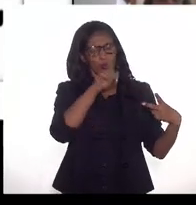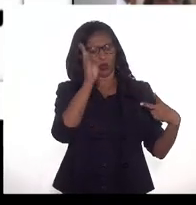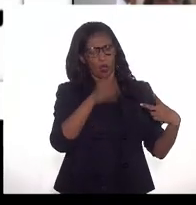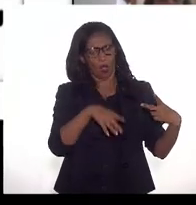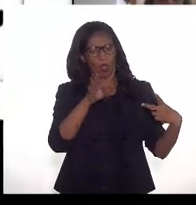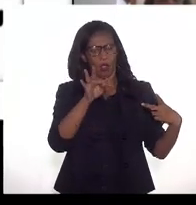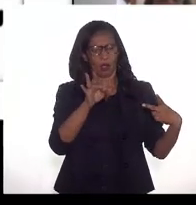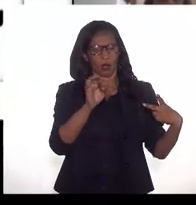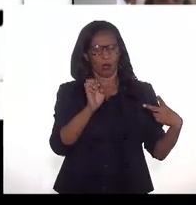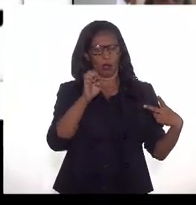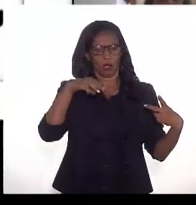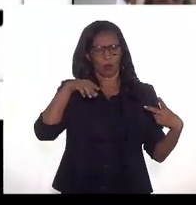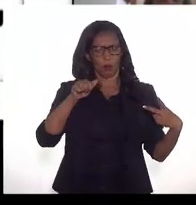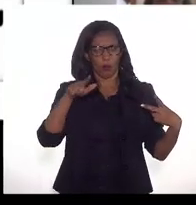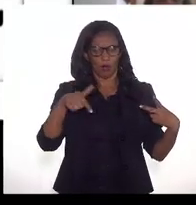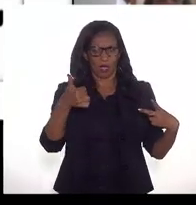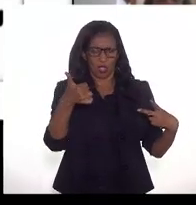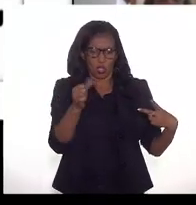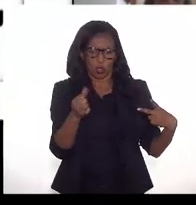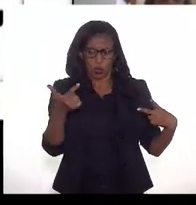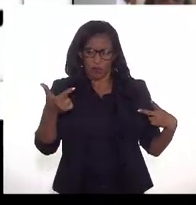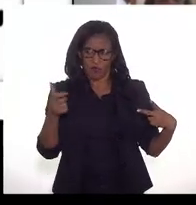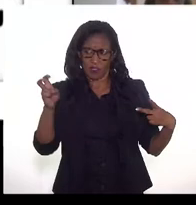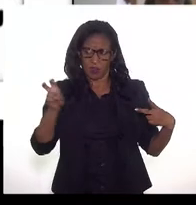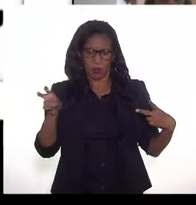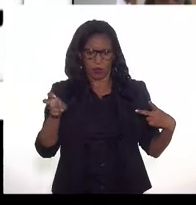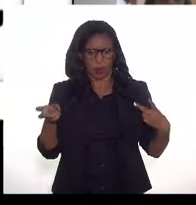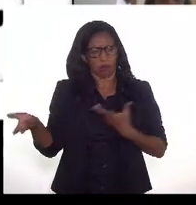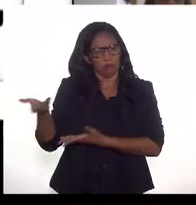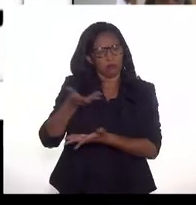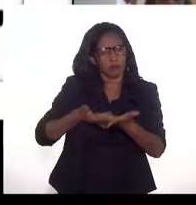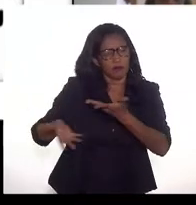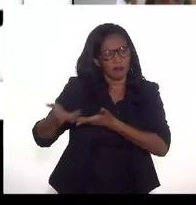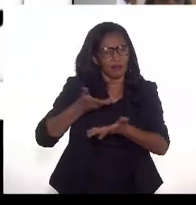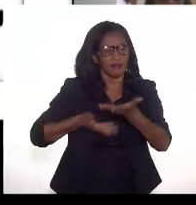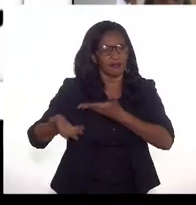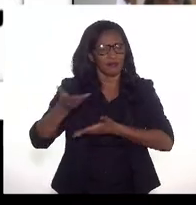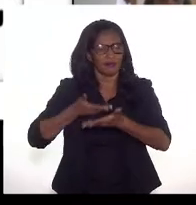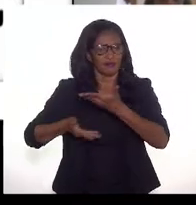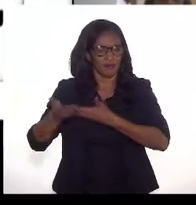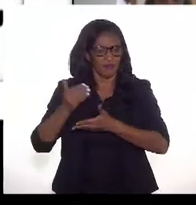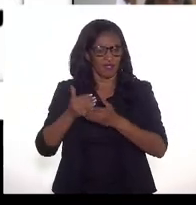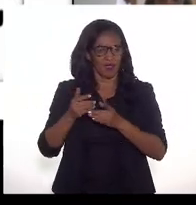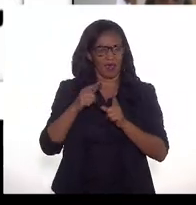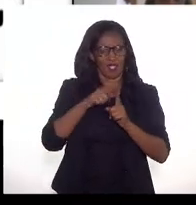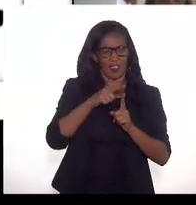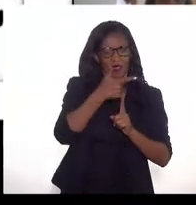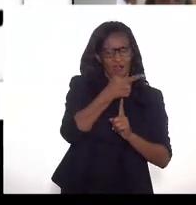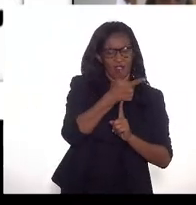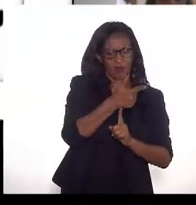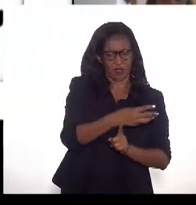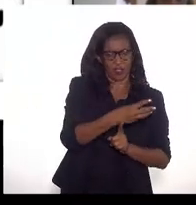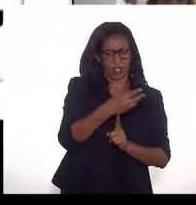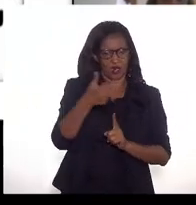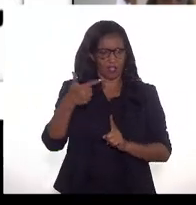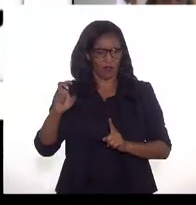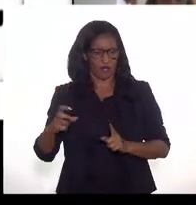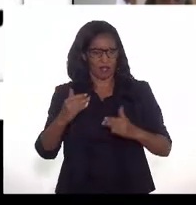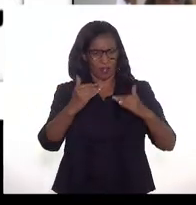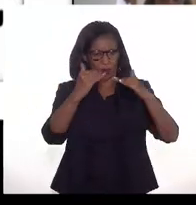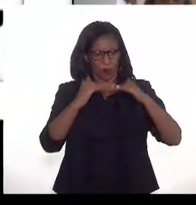18% 25%, jazida compartilhada de Cérpia-Cetalés é entre 23% e 25%,